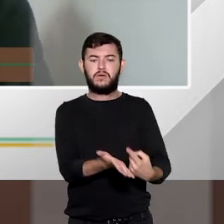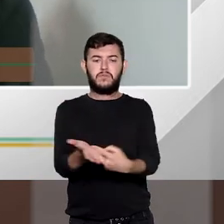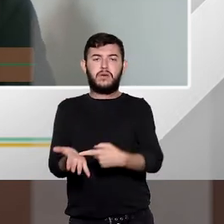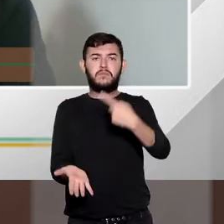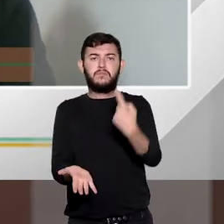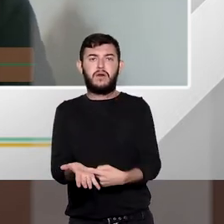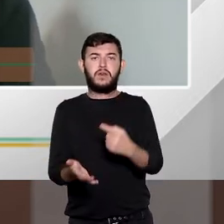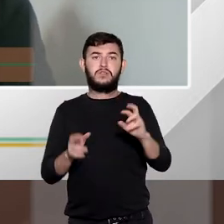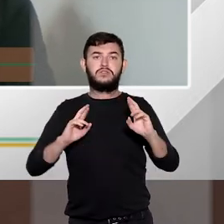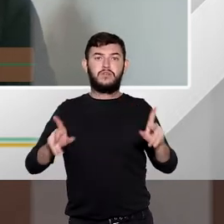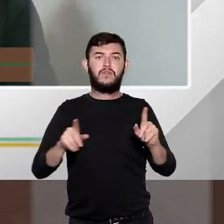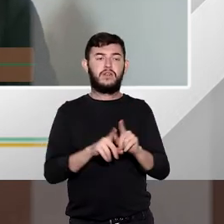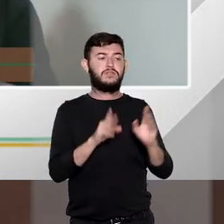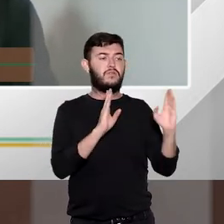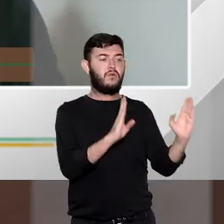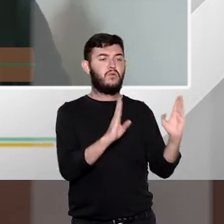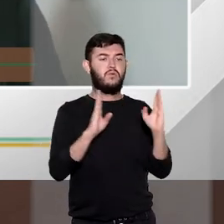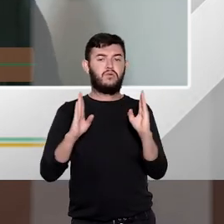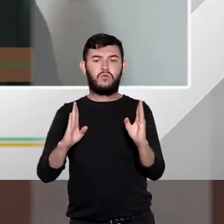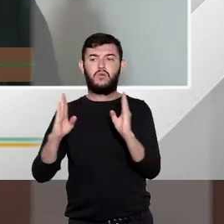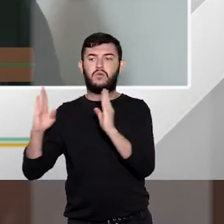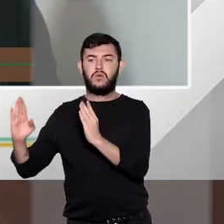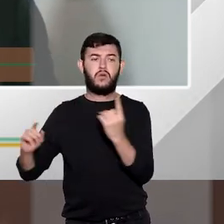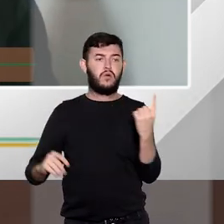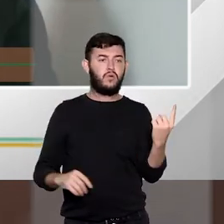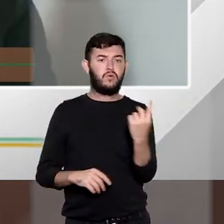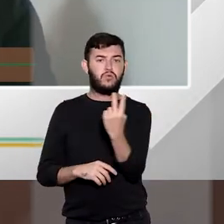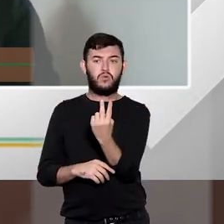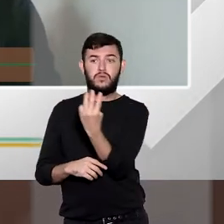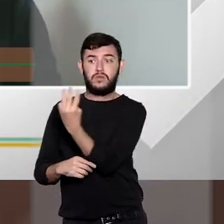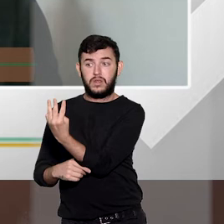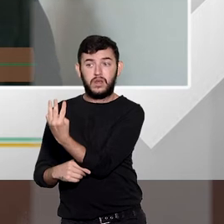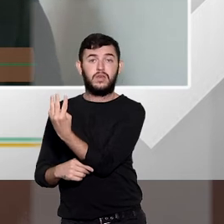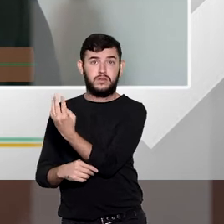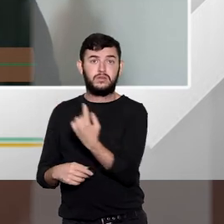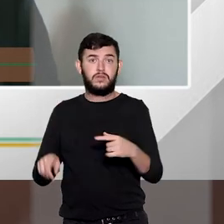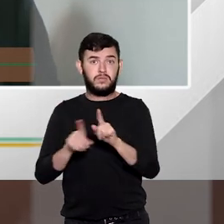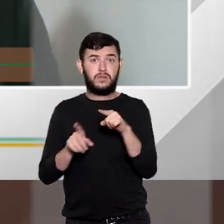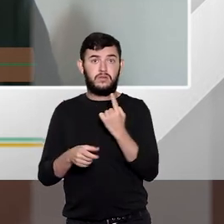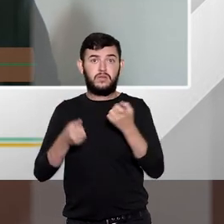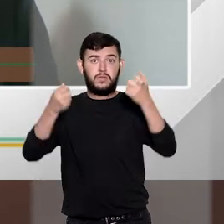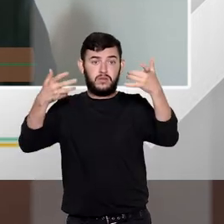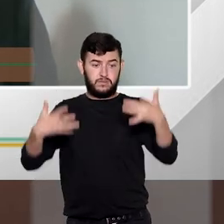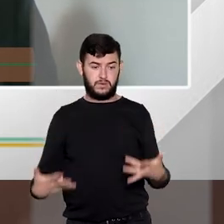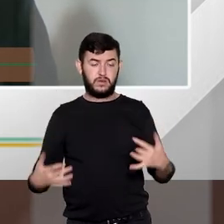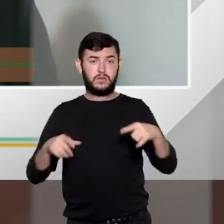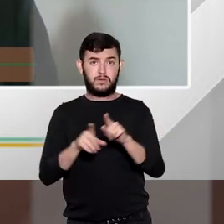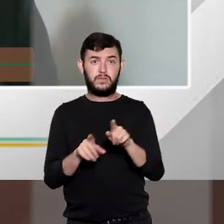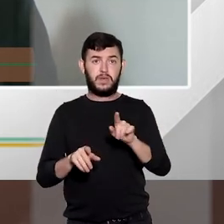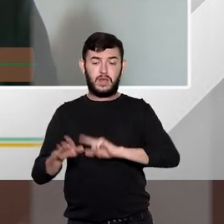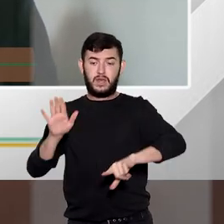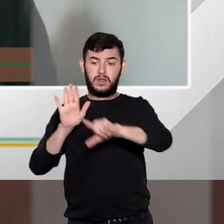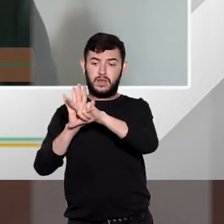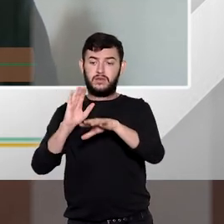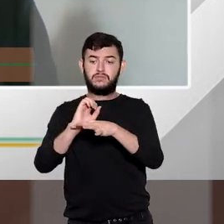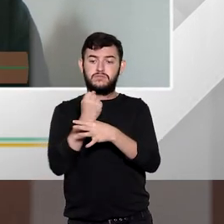diferentemente, por exemplo, da terceira fase, que a vai falar daqui a pouco das causas de aumento e diminuição, que ali já tem um patamar prefixado em lei.